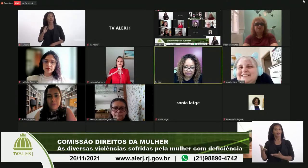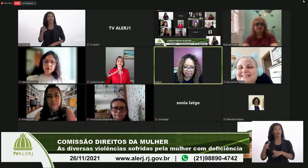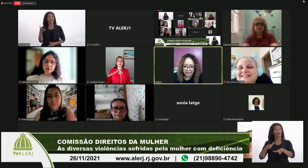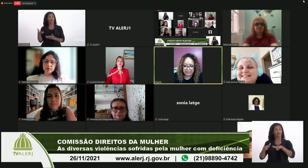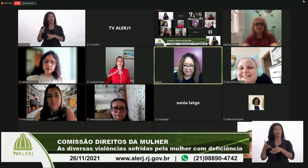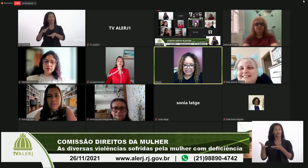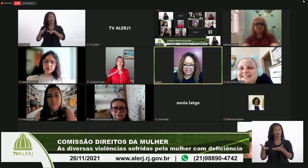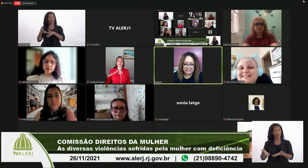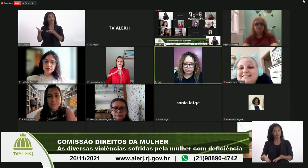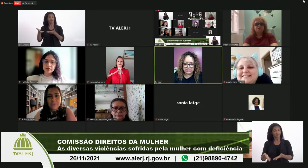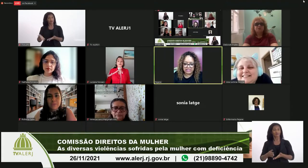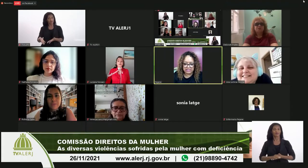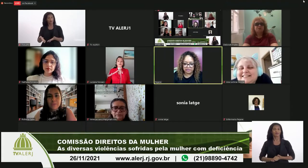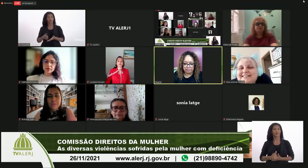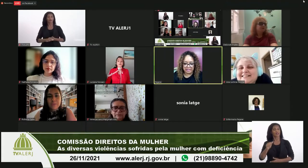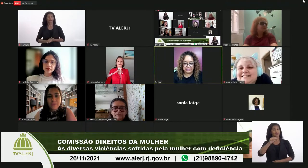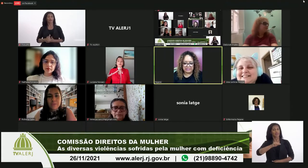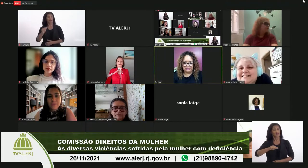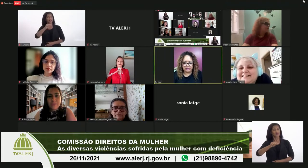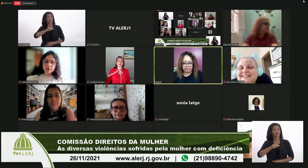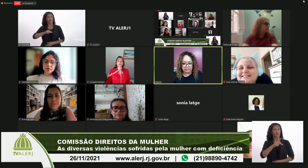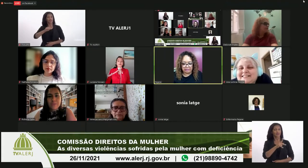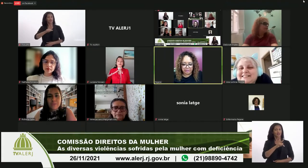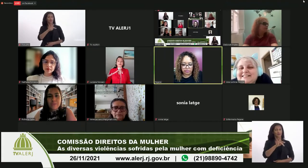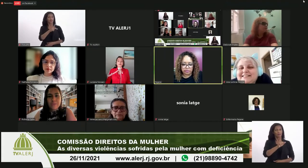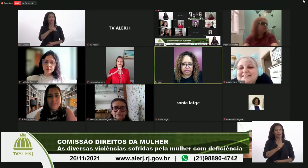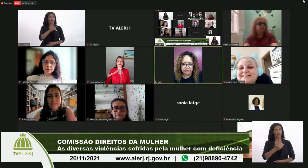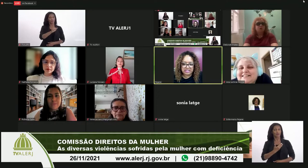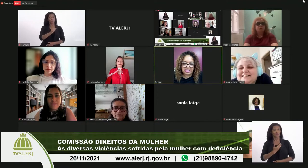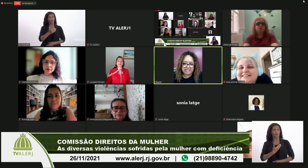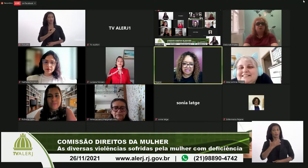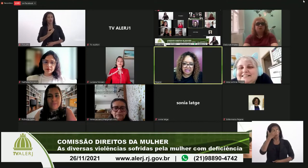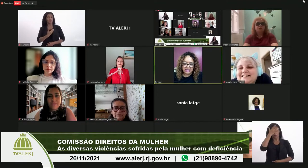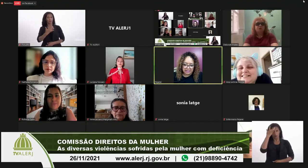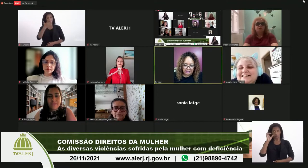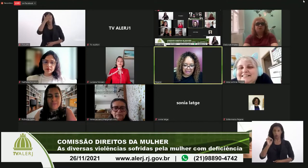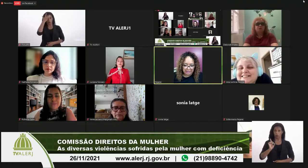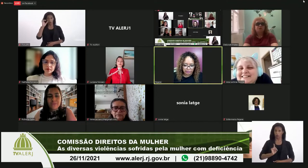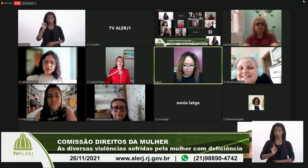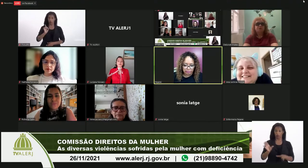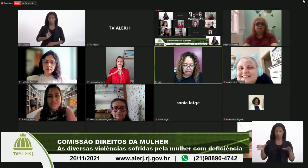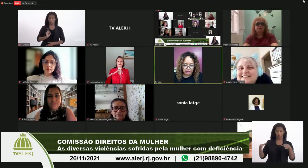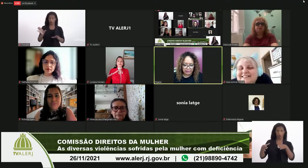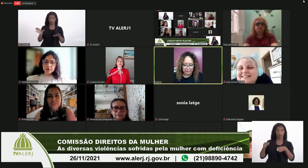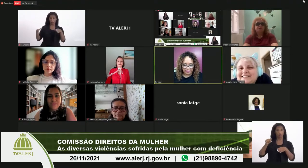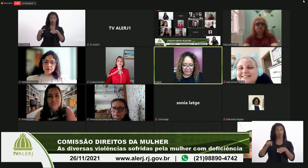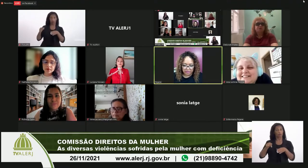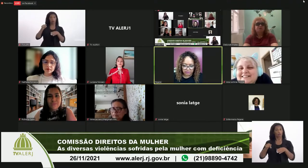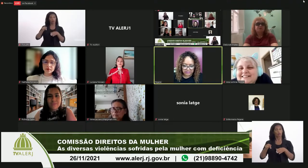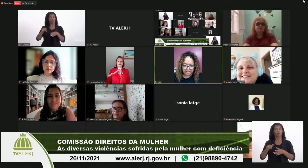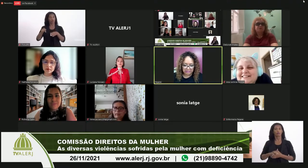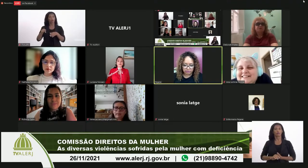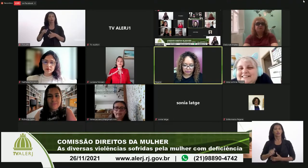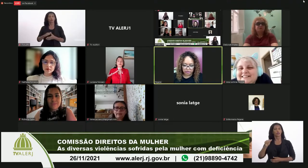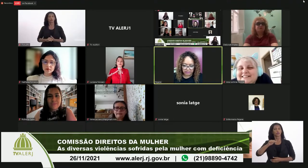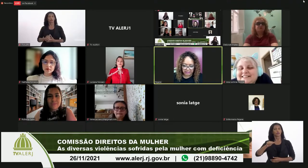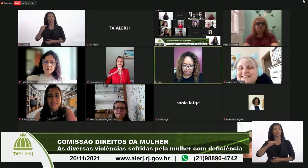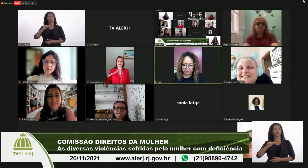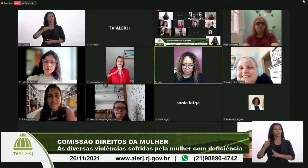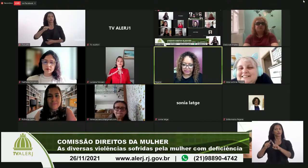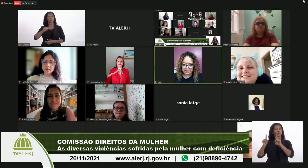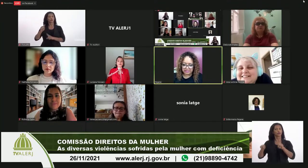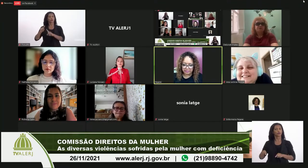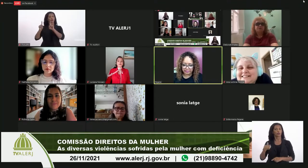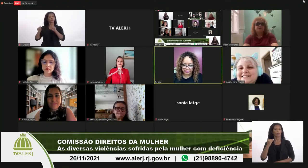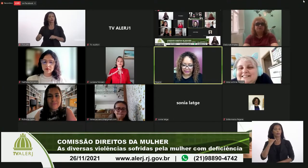nessa Associação de Pais e Amigos da Pessoa com Deficiência lá na Associação dos Funcionários